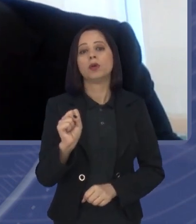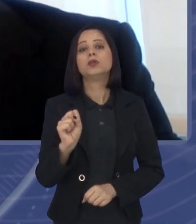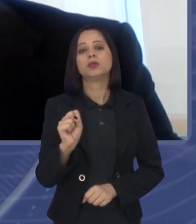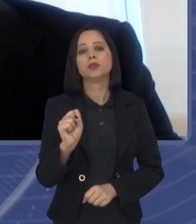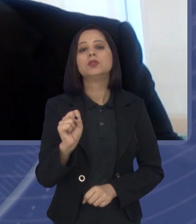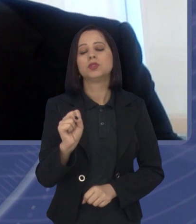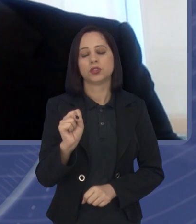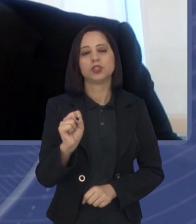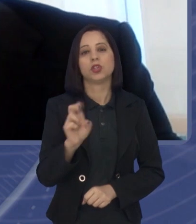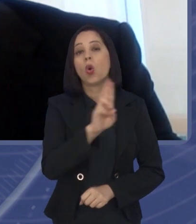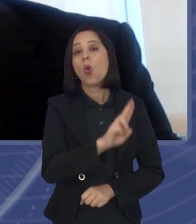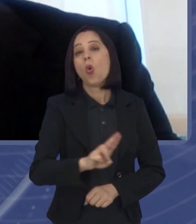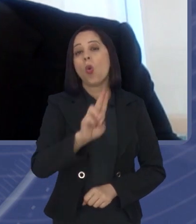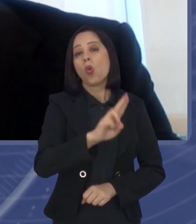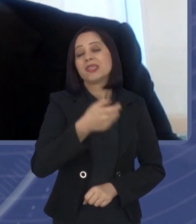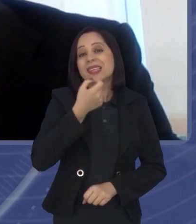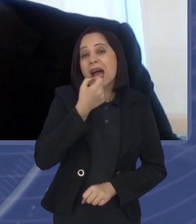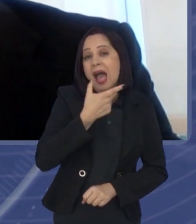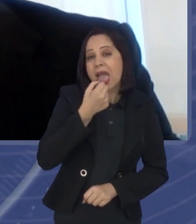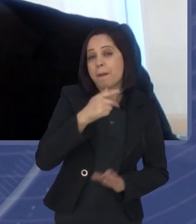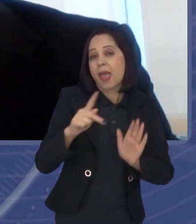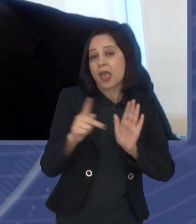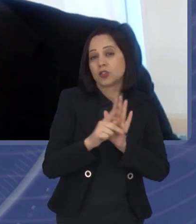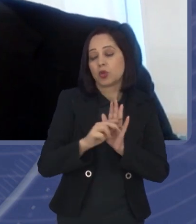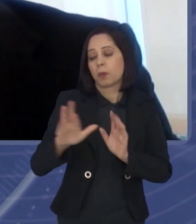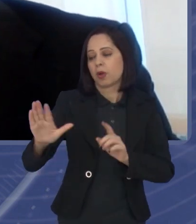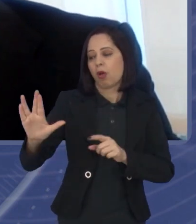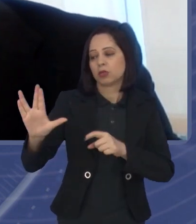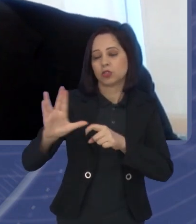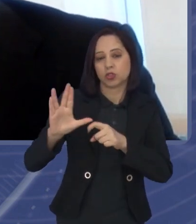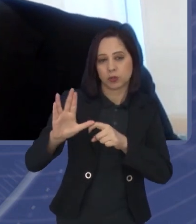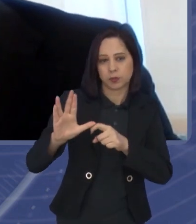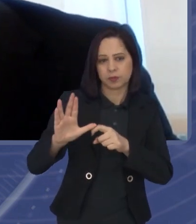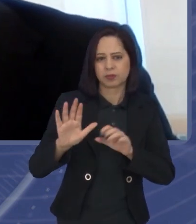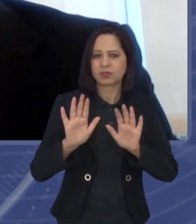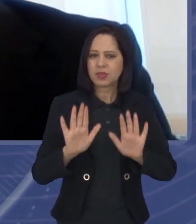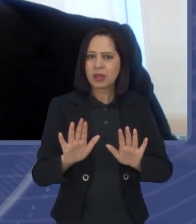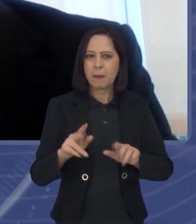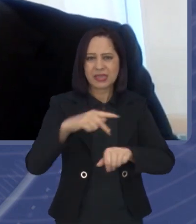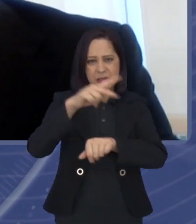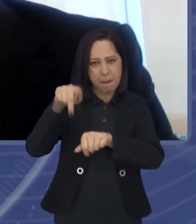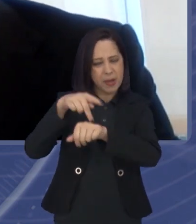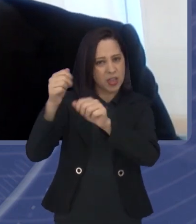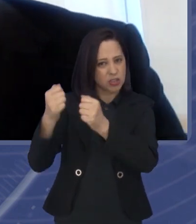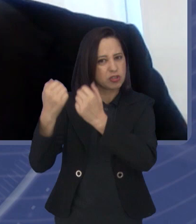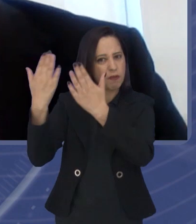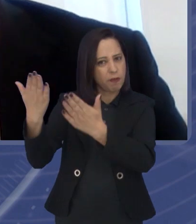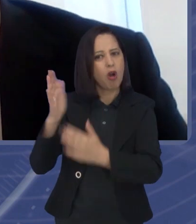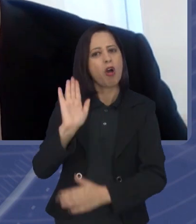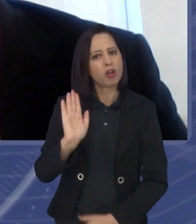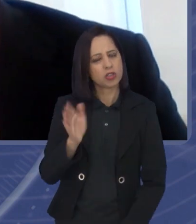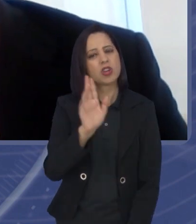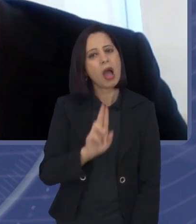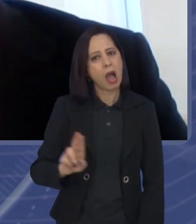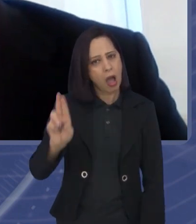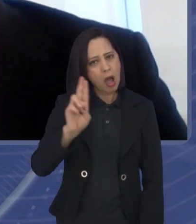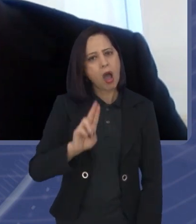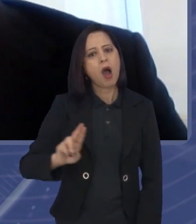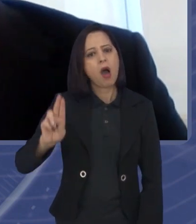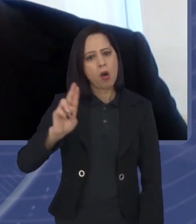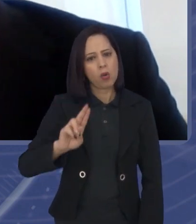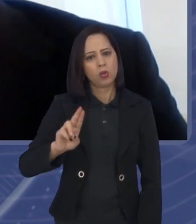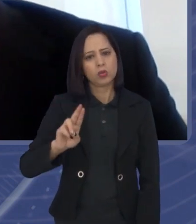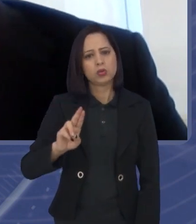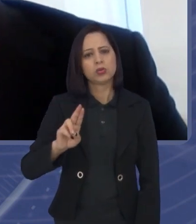à base do cannabidiol medicinal. Tem muitos países que já estão avançados com esse